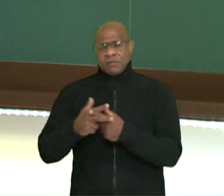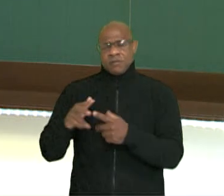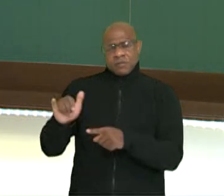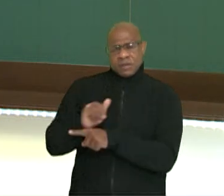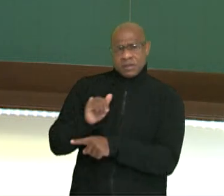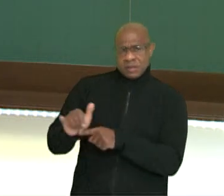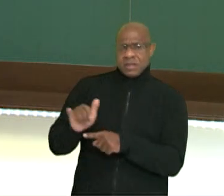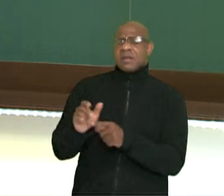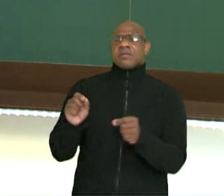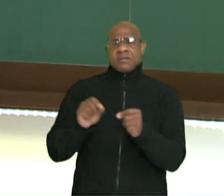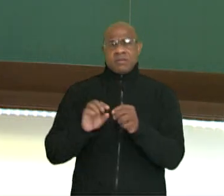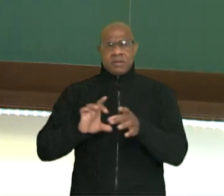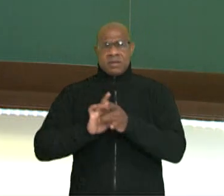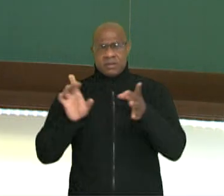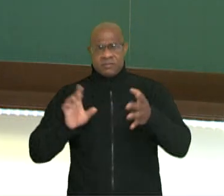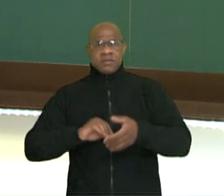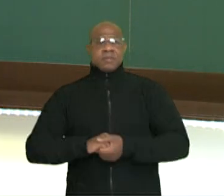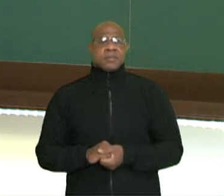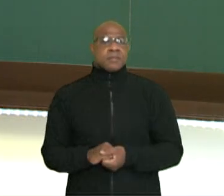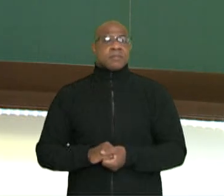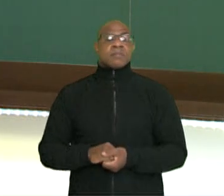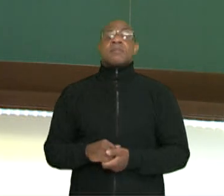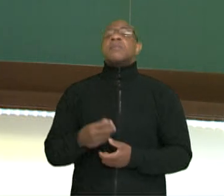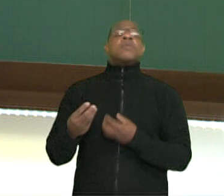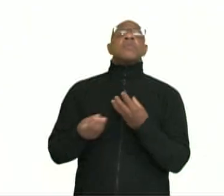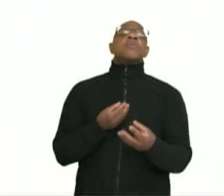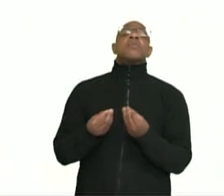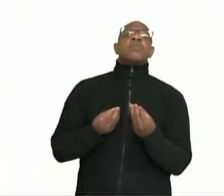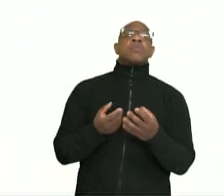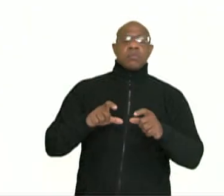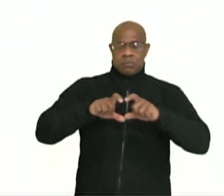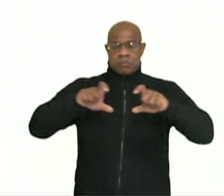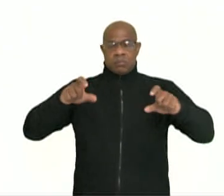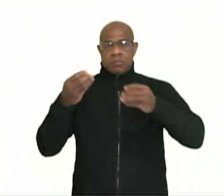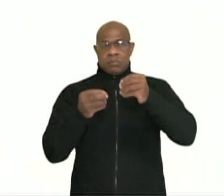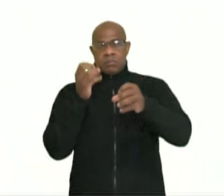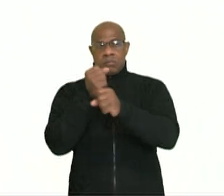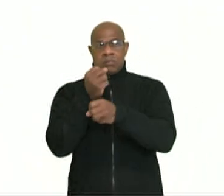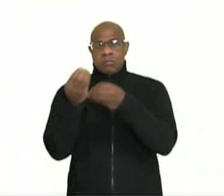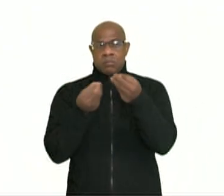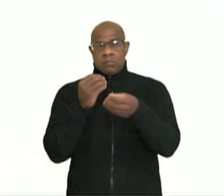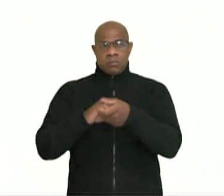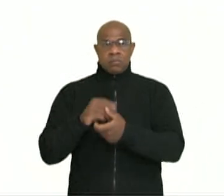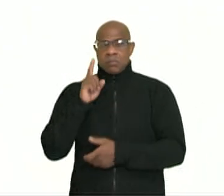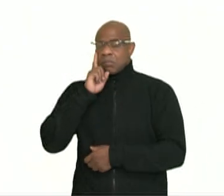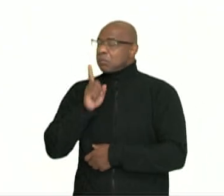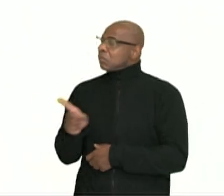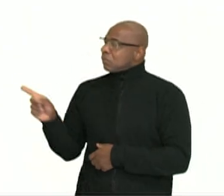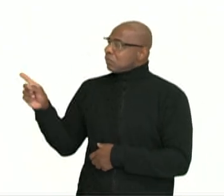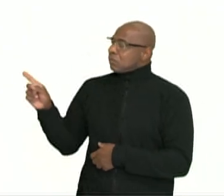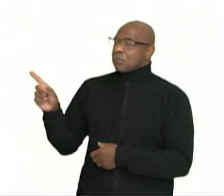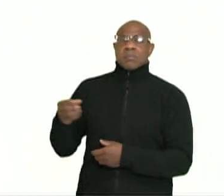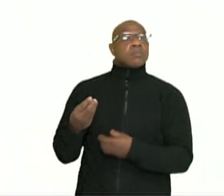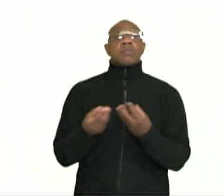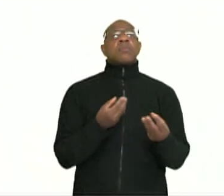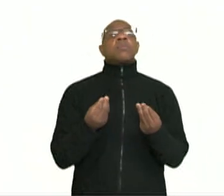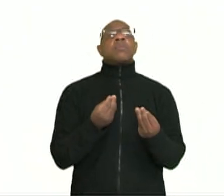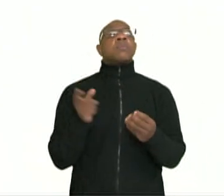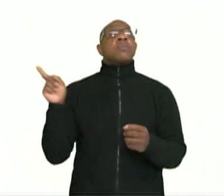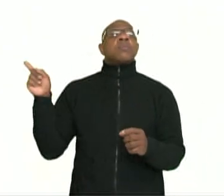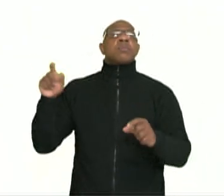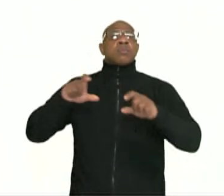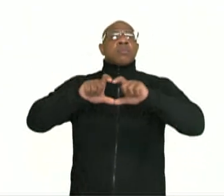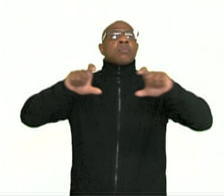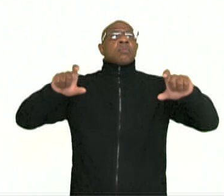essa pergunta. Então vamos acompanhar aqui a solução dessa equação. x à quarta menos 34x mais 225 igual a zero.